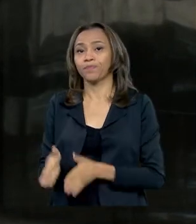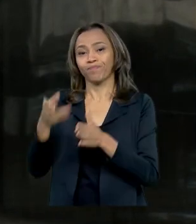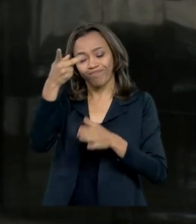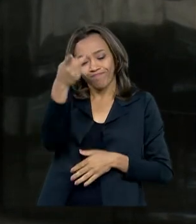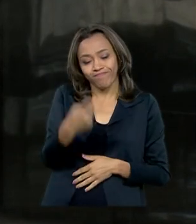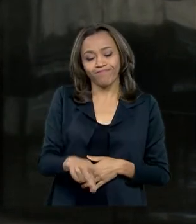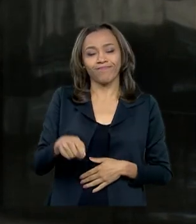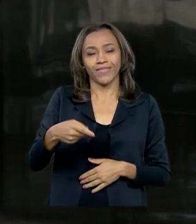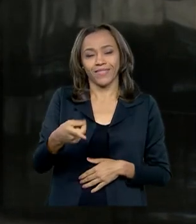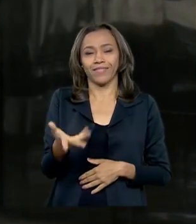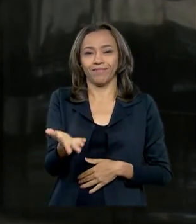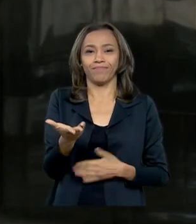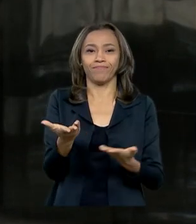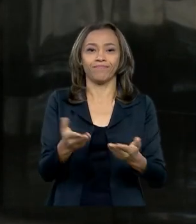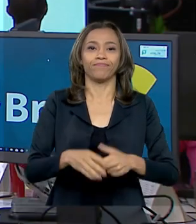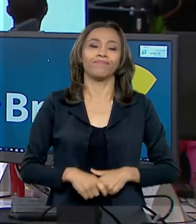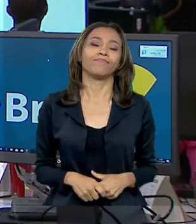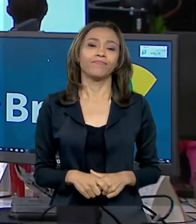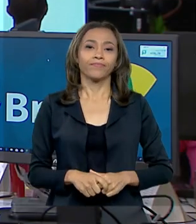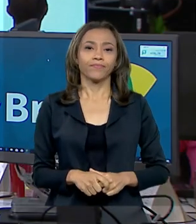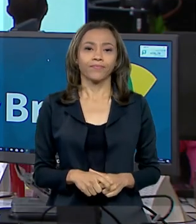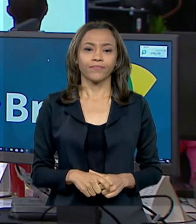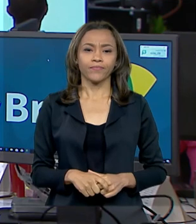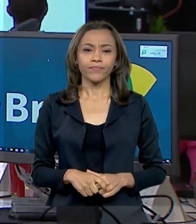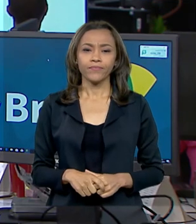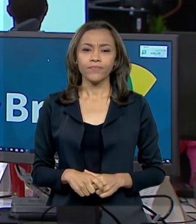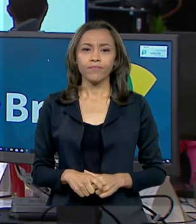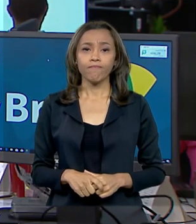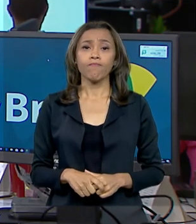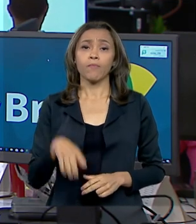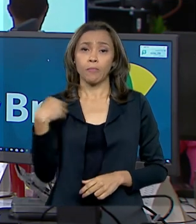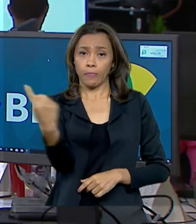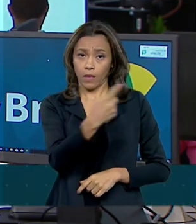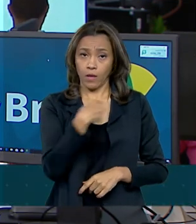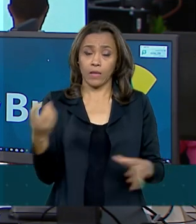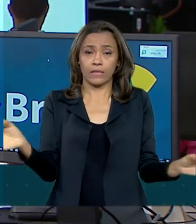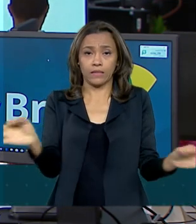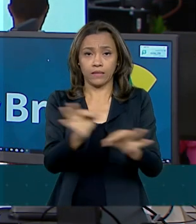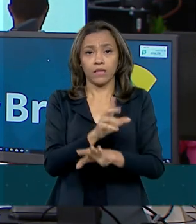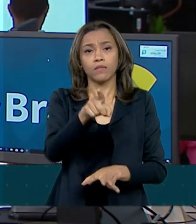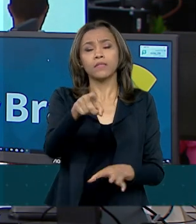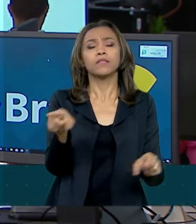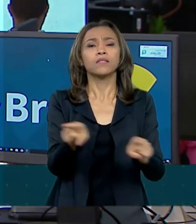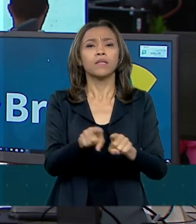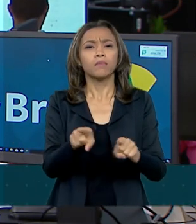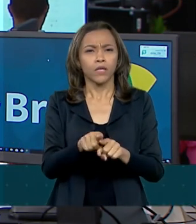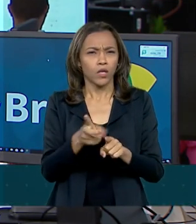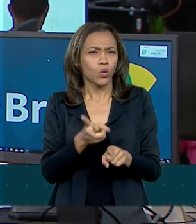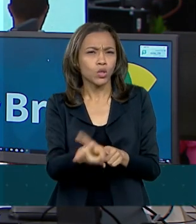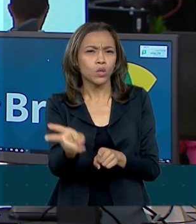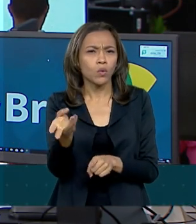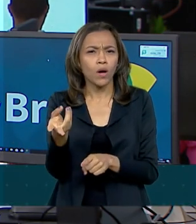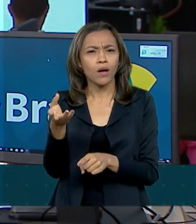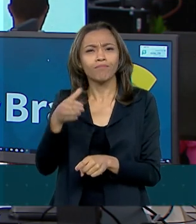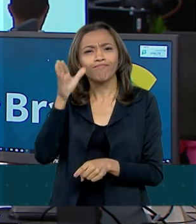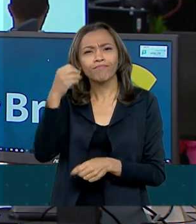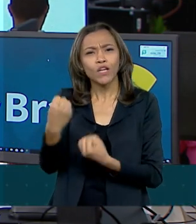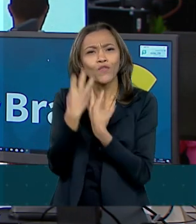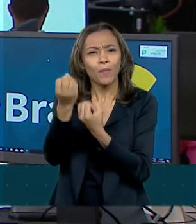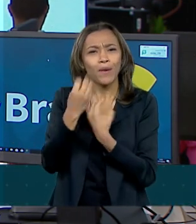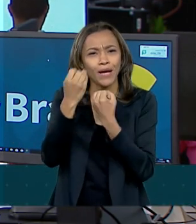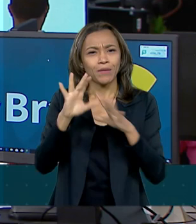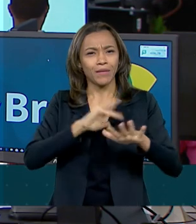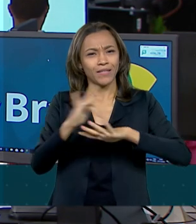Popov para o governo agora. E a gente fica por aqui. Você também continua bem informado pelas nossas redes